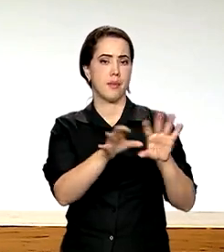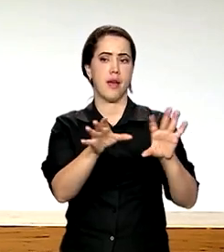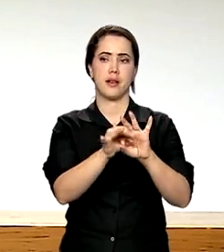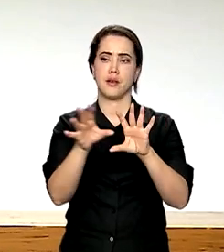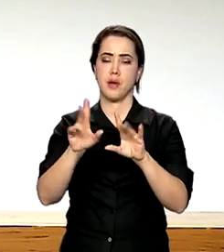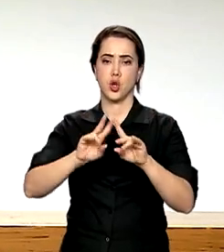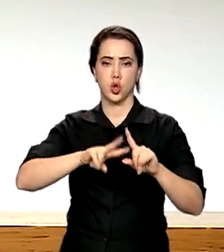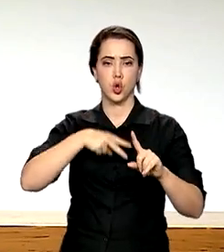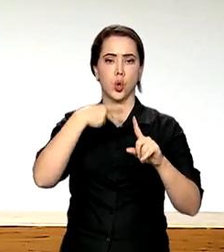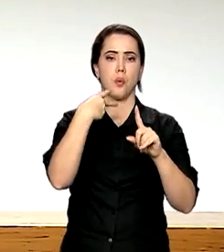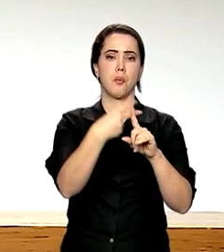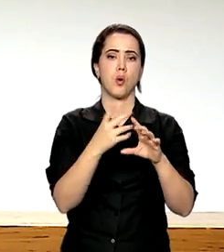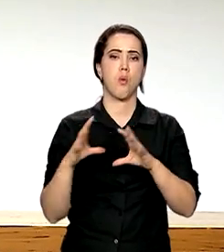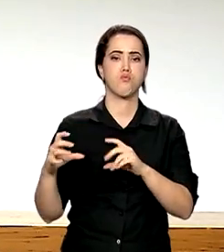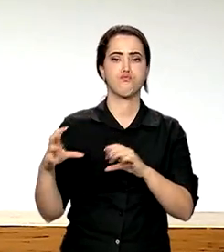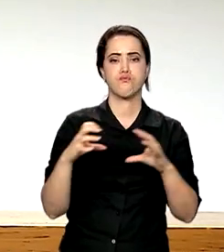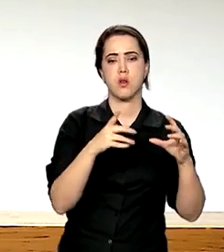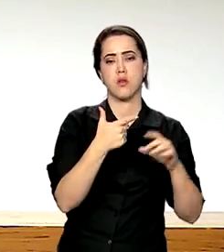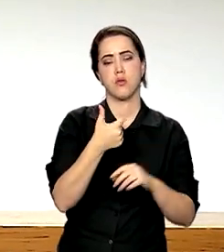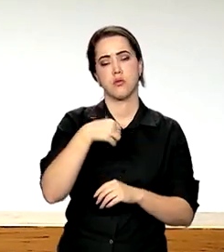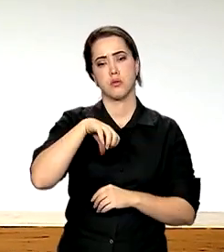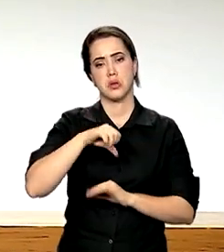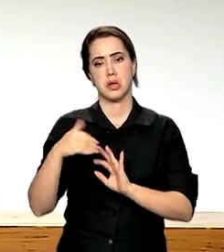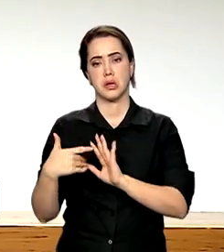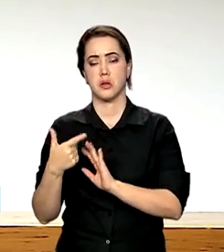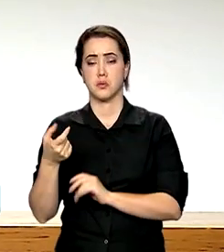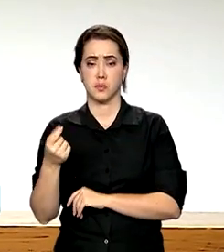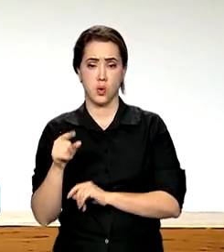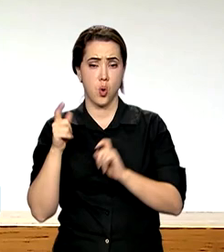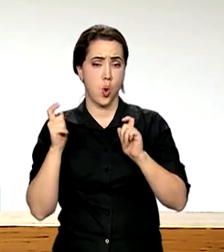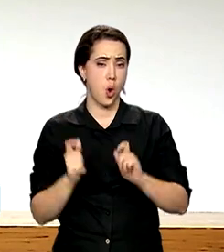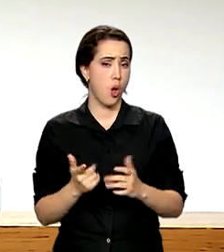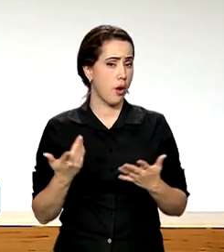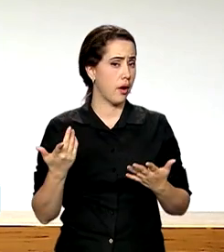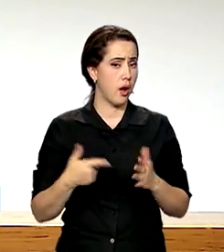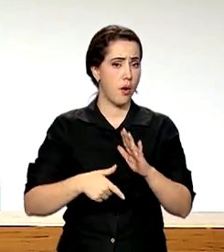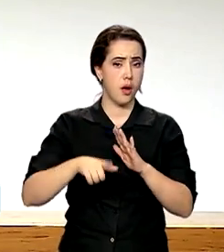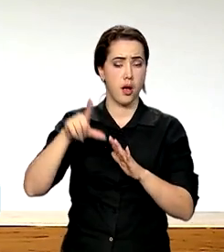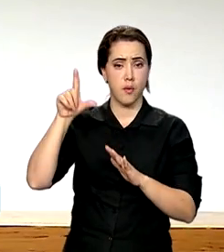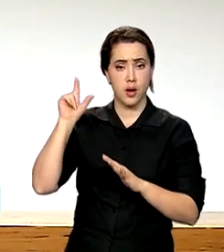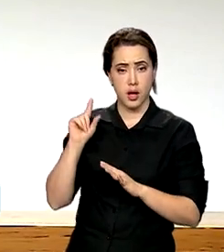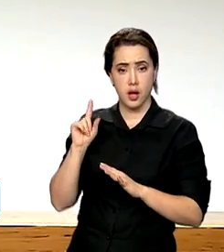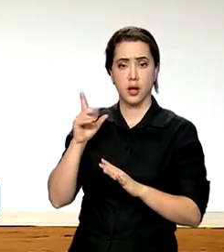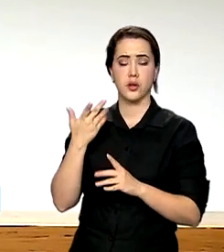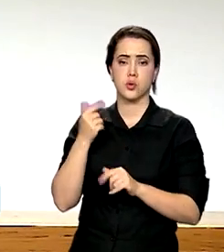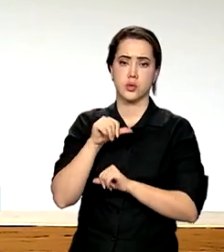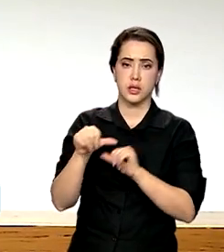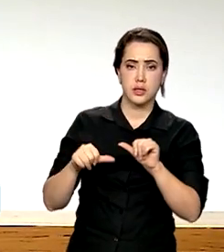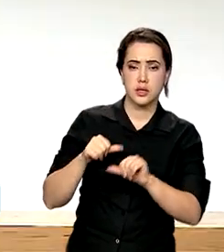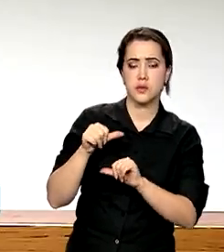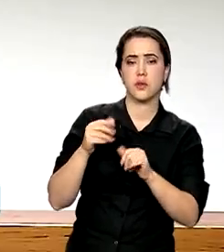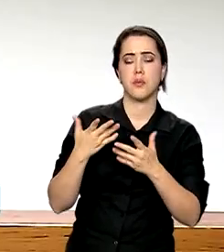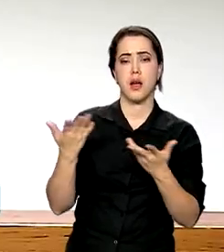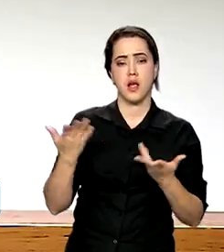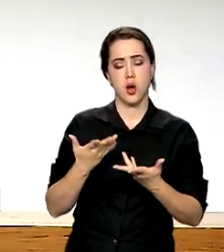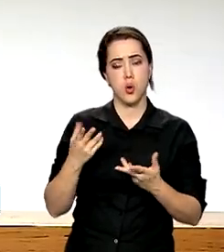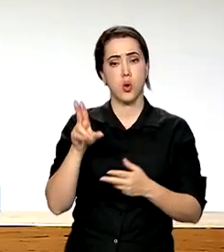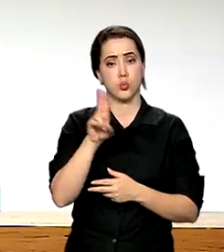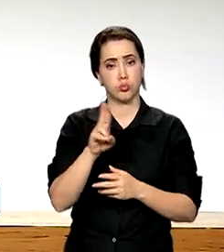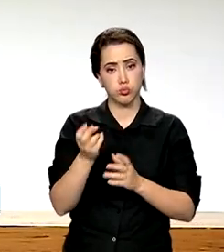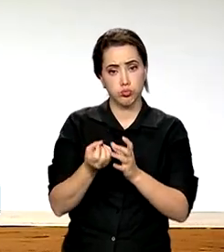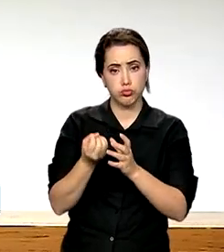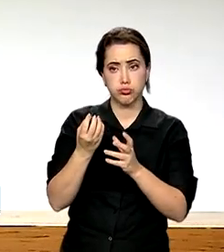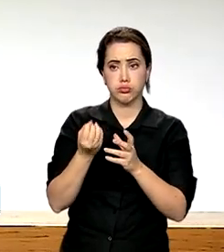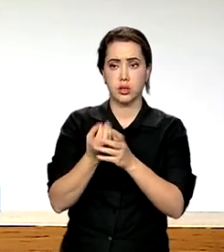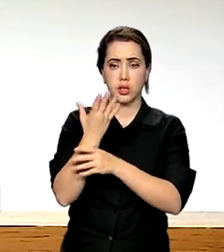na Amazônia entre 2019 e 2020, fazendo com que a região deixasse de ser um sumidouro para ser uma emissora de CO2. Nas políticas